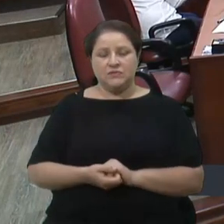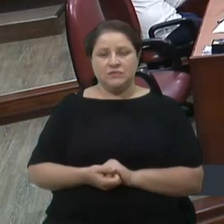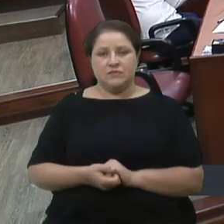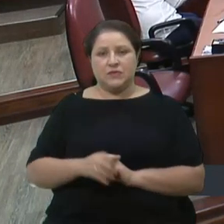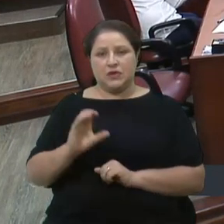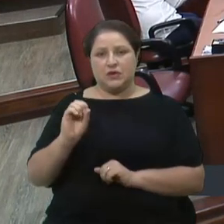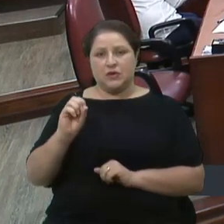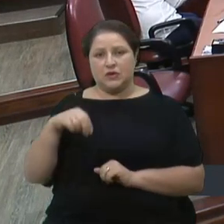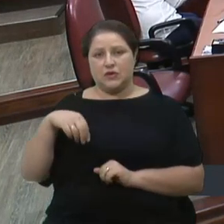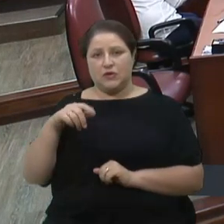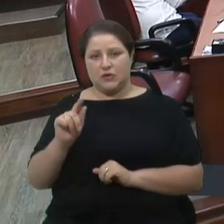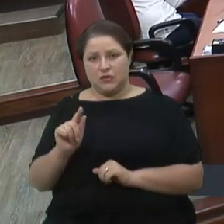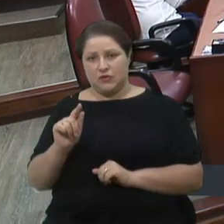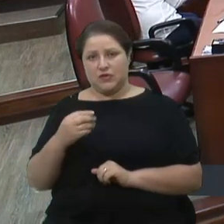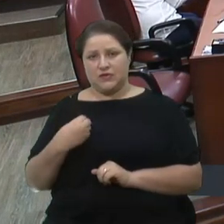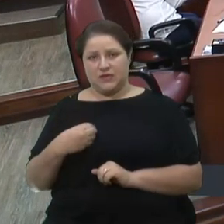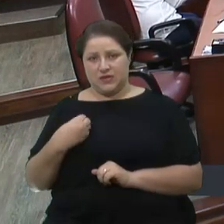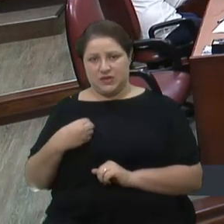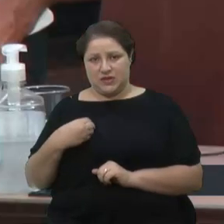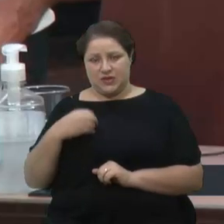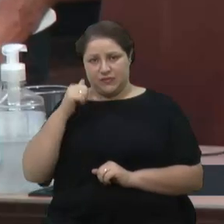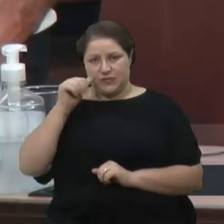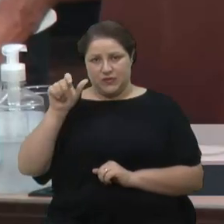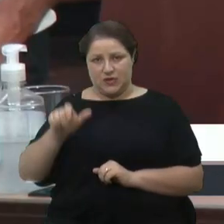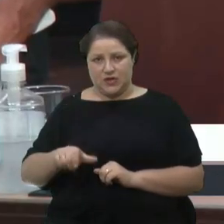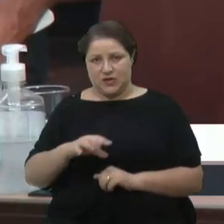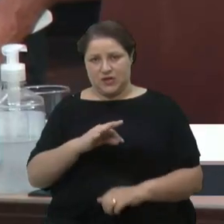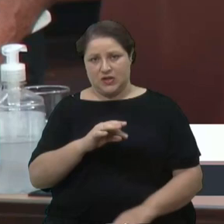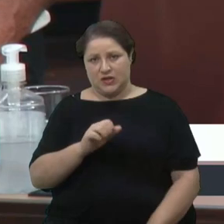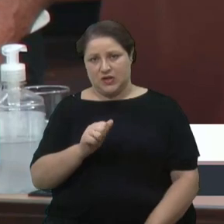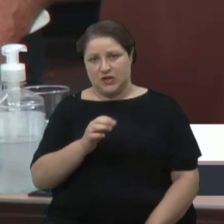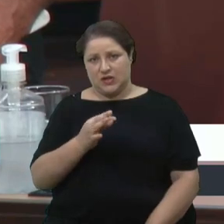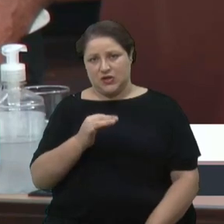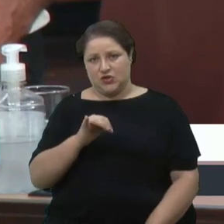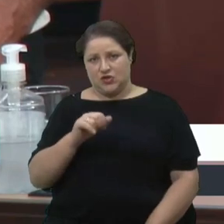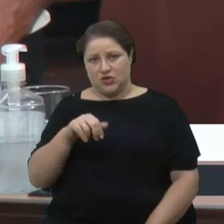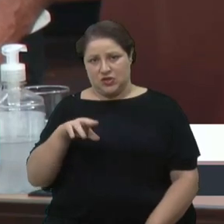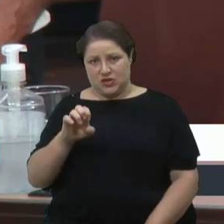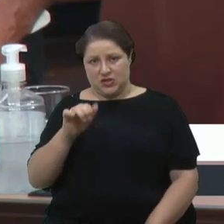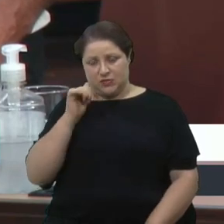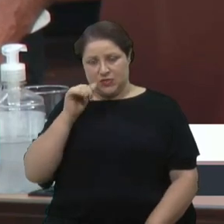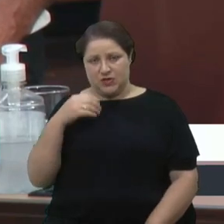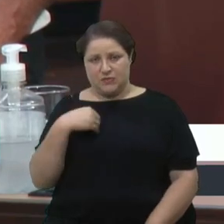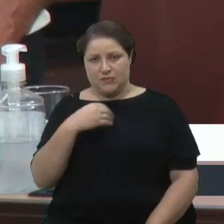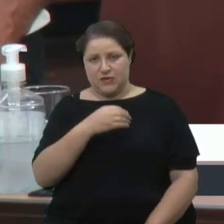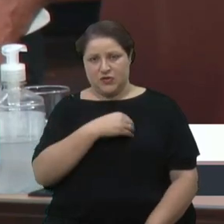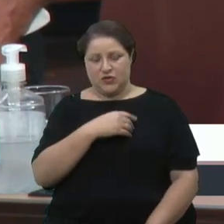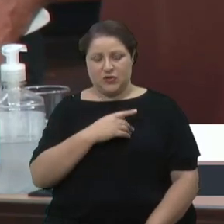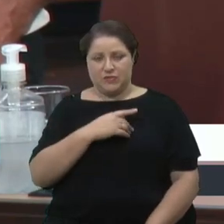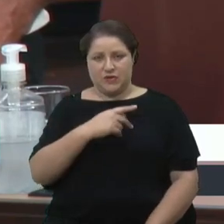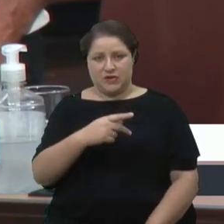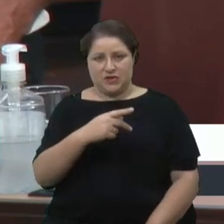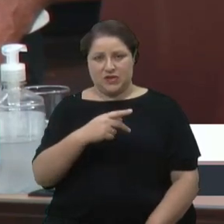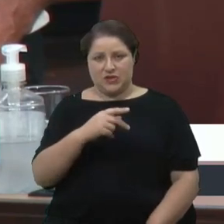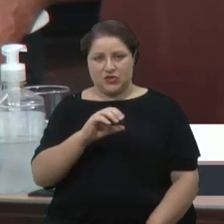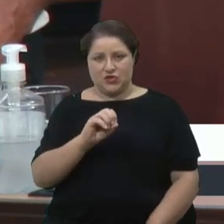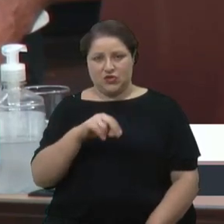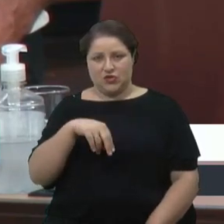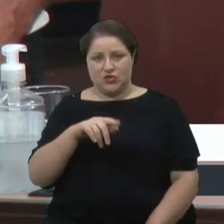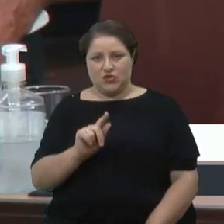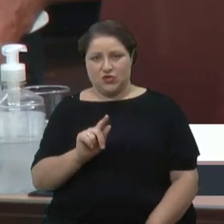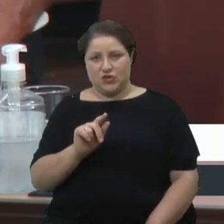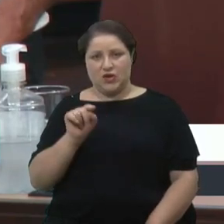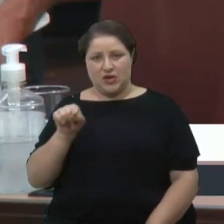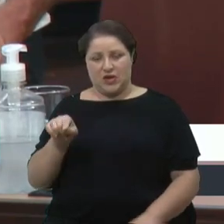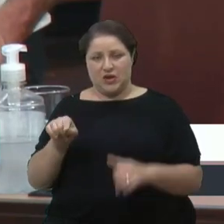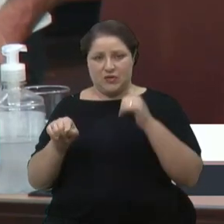Vida, presidida pela presidente Tatiane Furlan, médica, presidente da ONG, que foi através